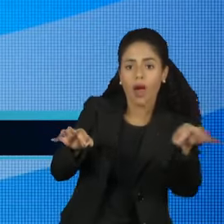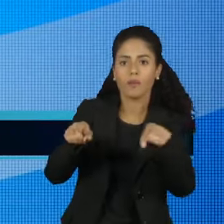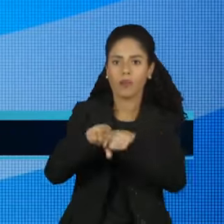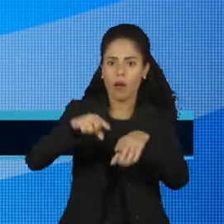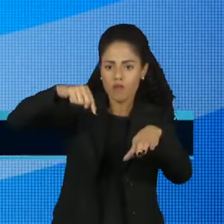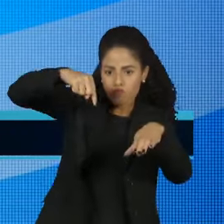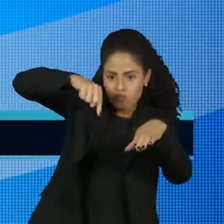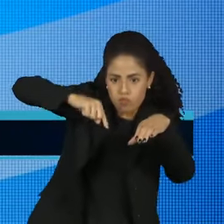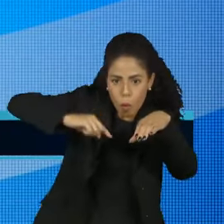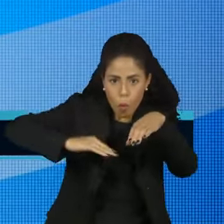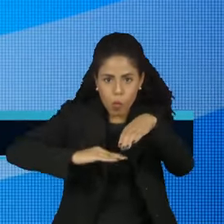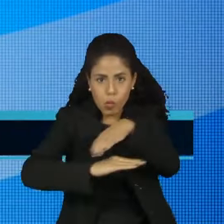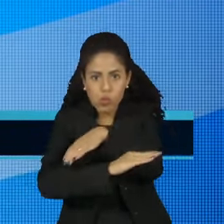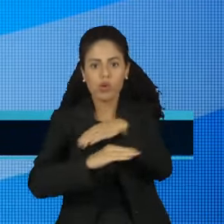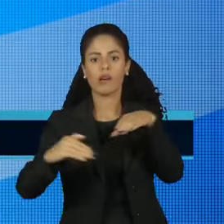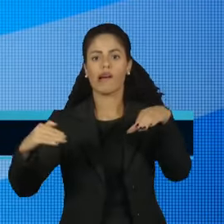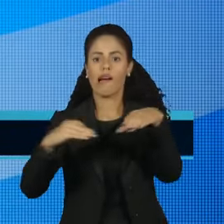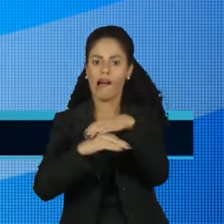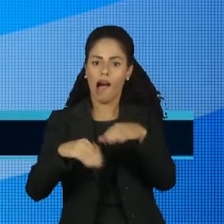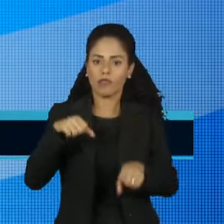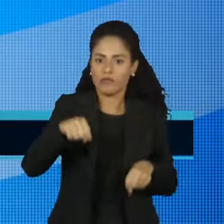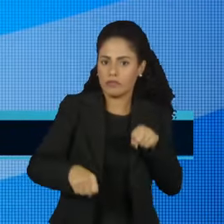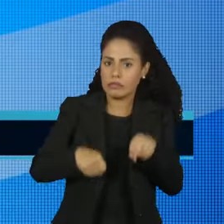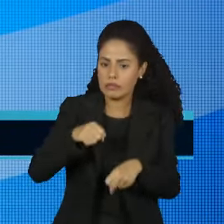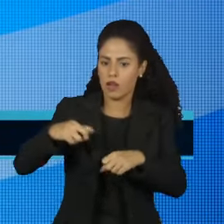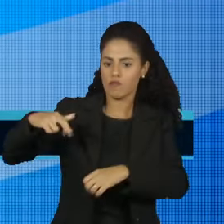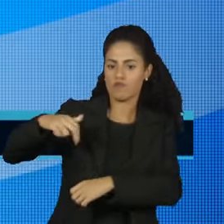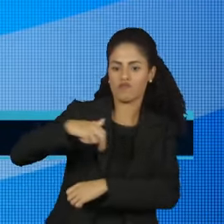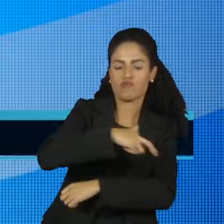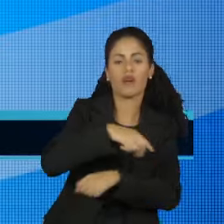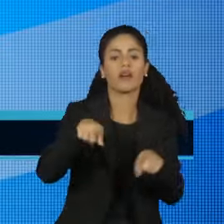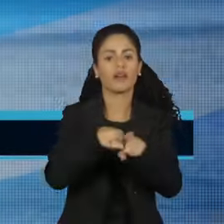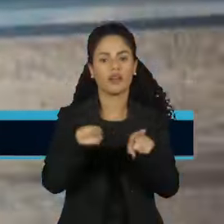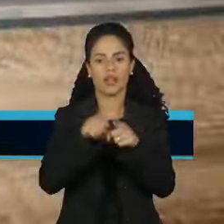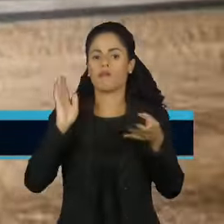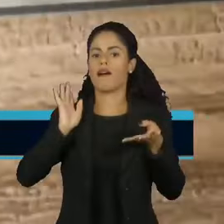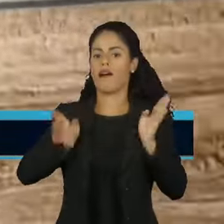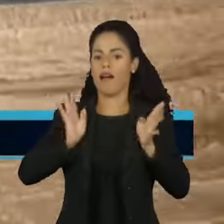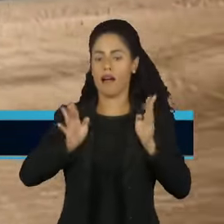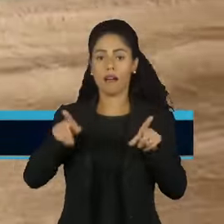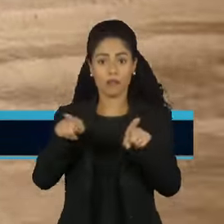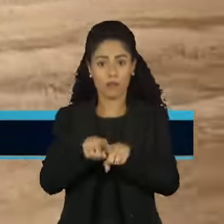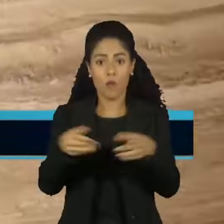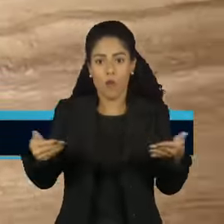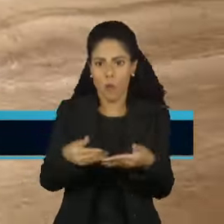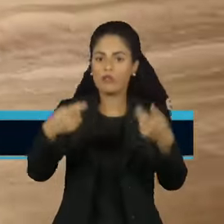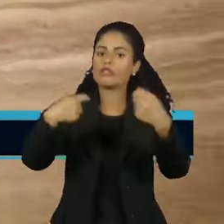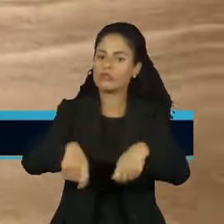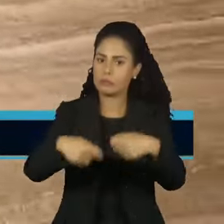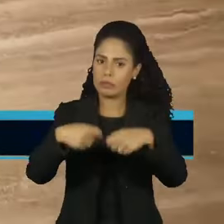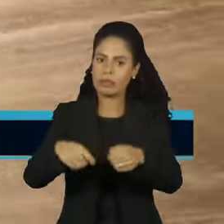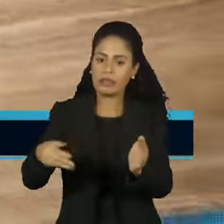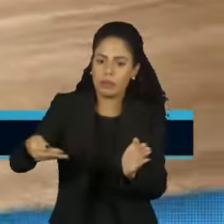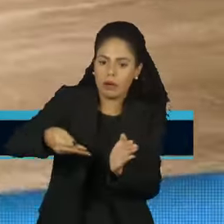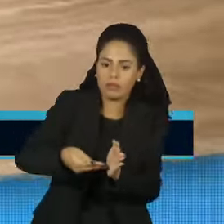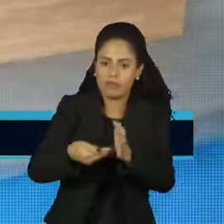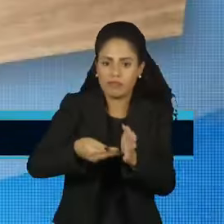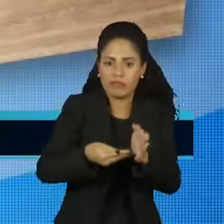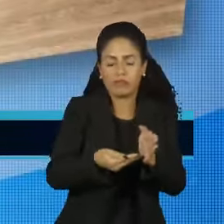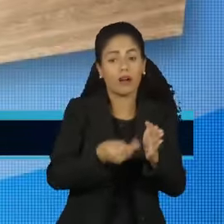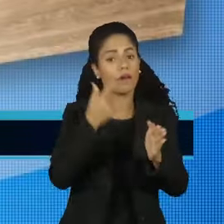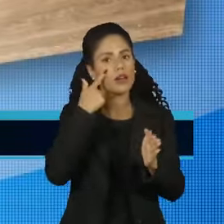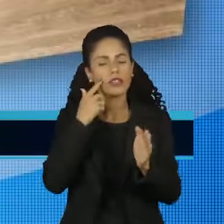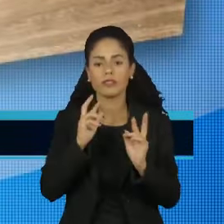Latina. Atenderá carros, ciclistas, pedestres e caminhões sem carga inflamável, que hoje precisam de balsa para fazer a travessia. A